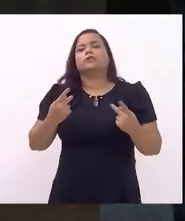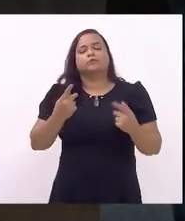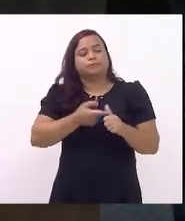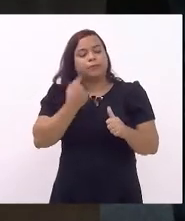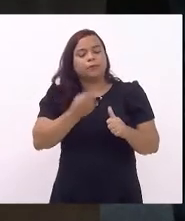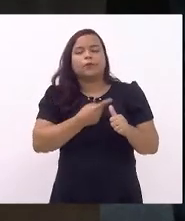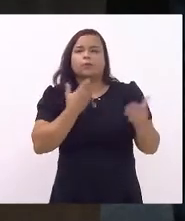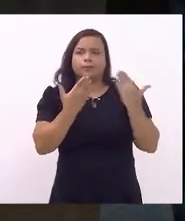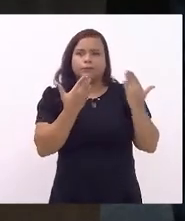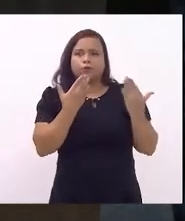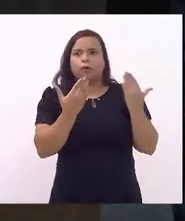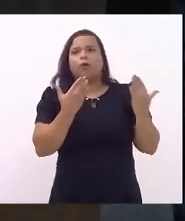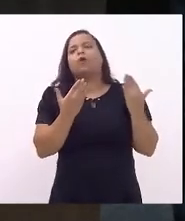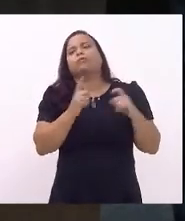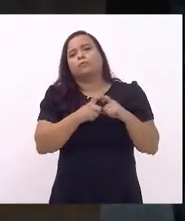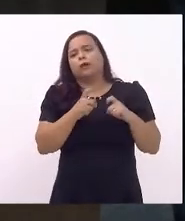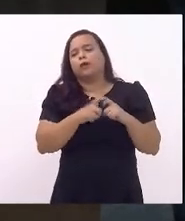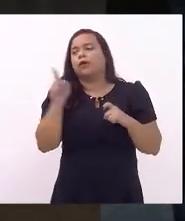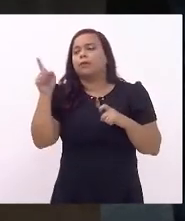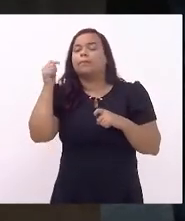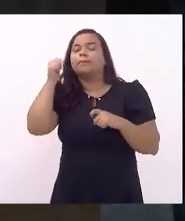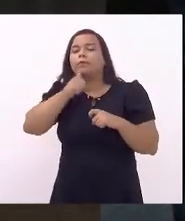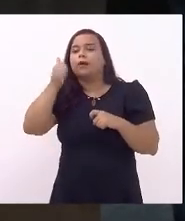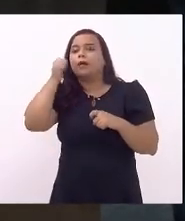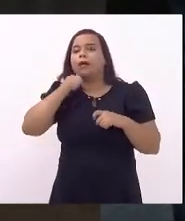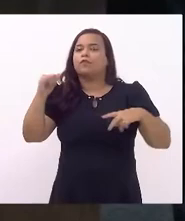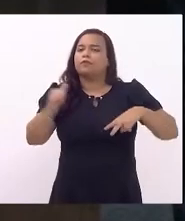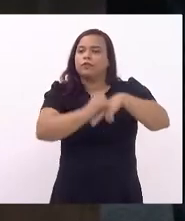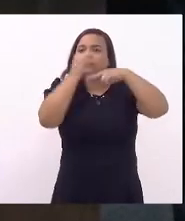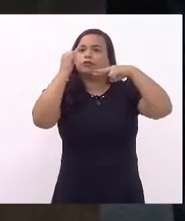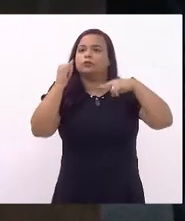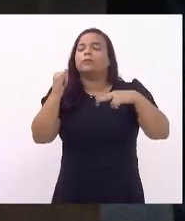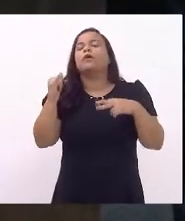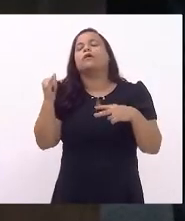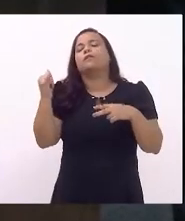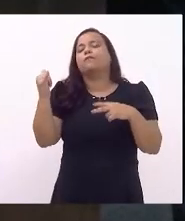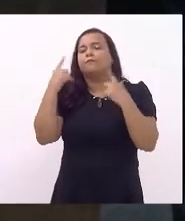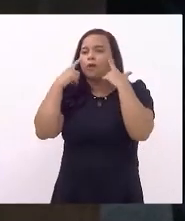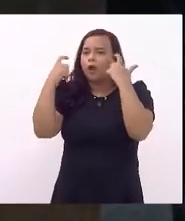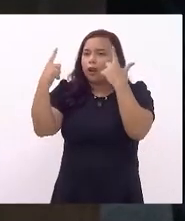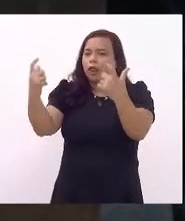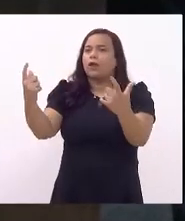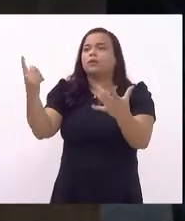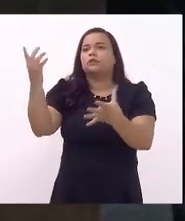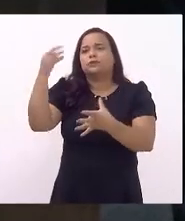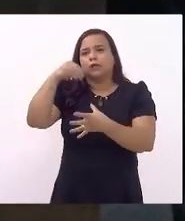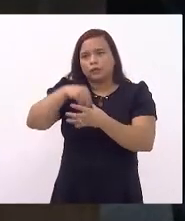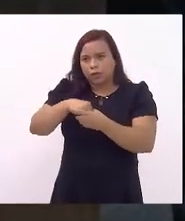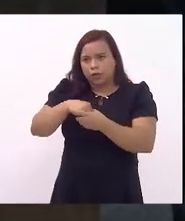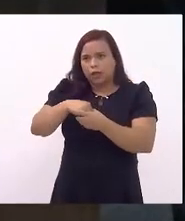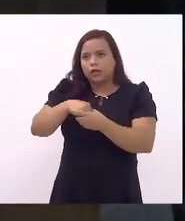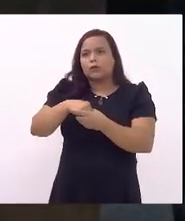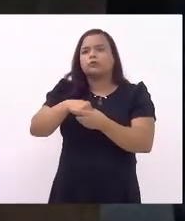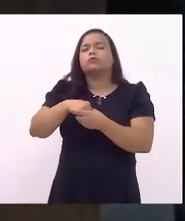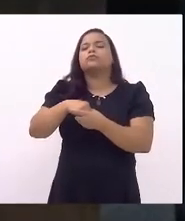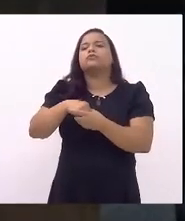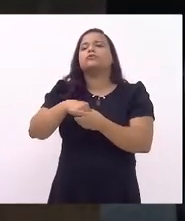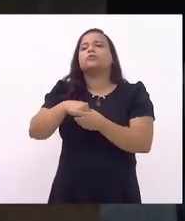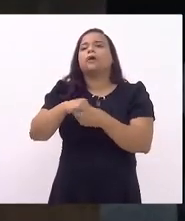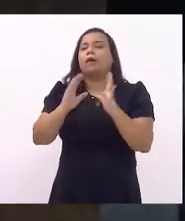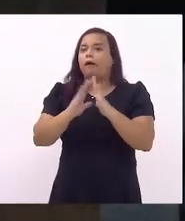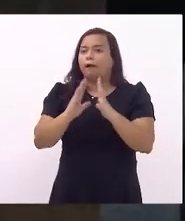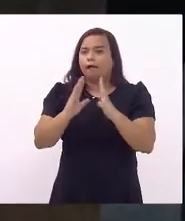mulheres vítimas de violência doméstica e ou sexual nas delegacias de polícia civil do Estado do Rio de Janeiro